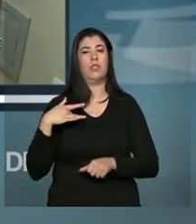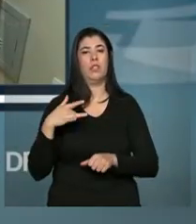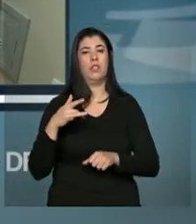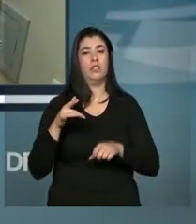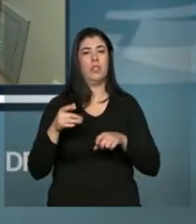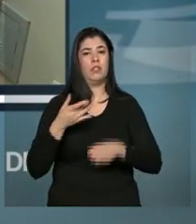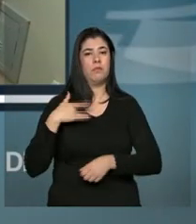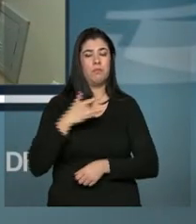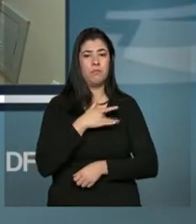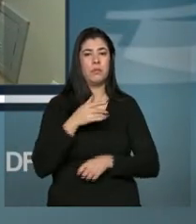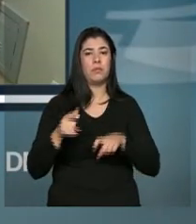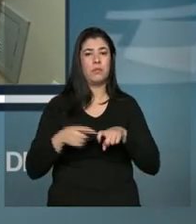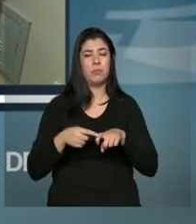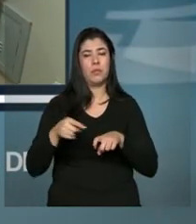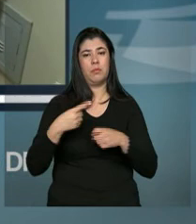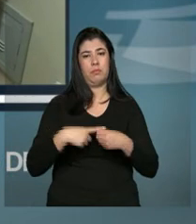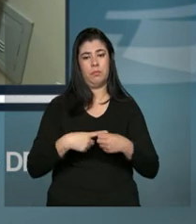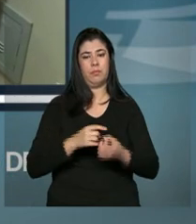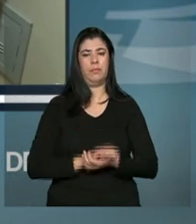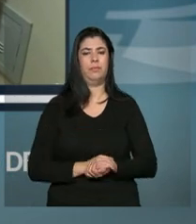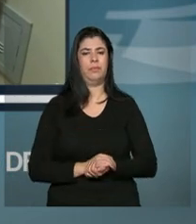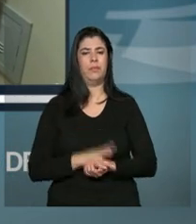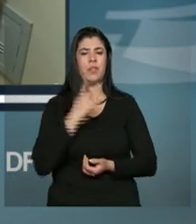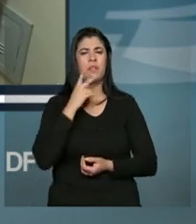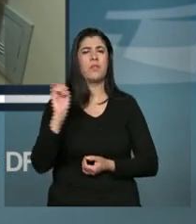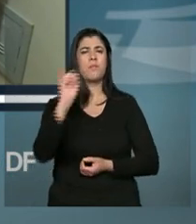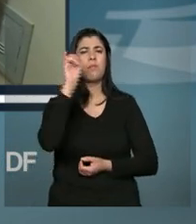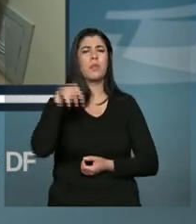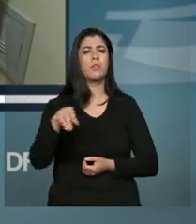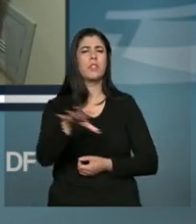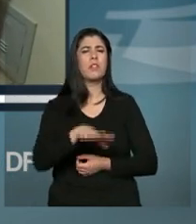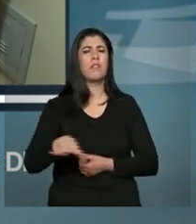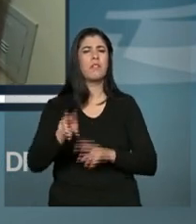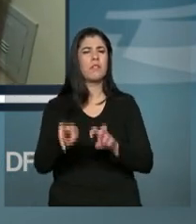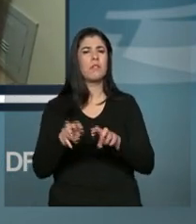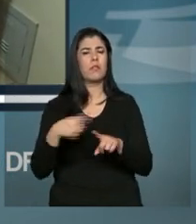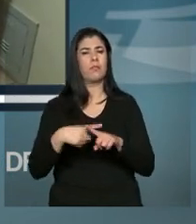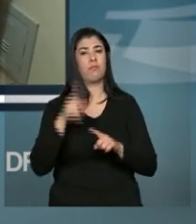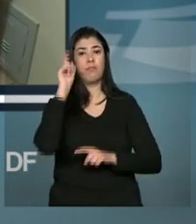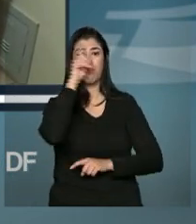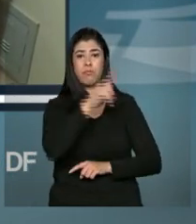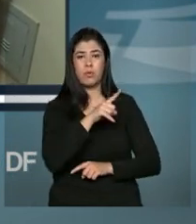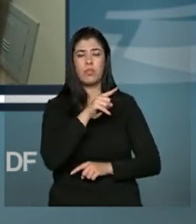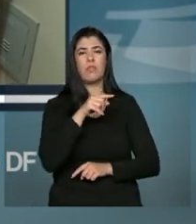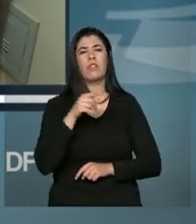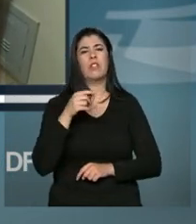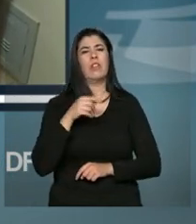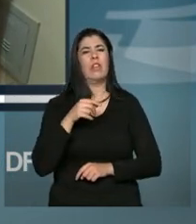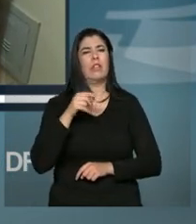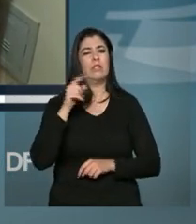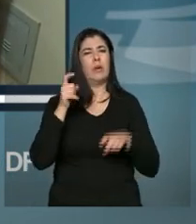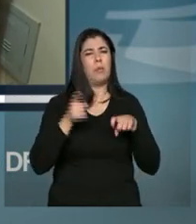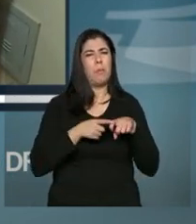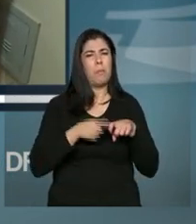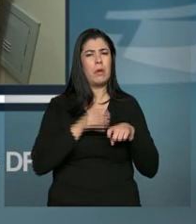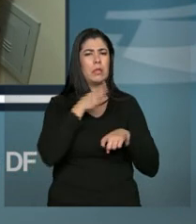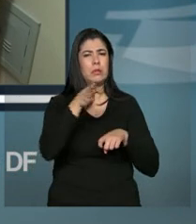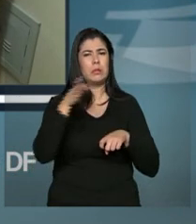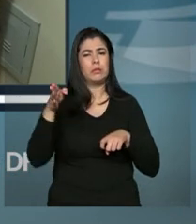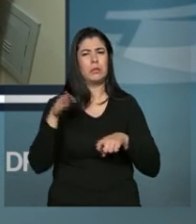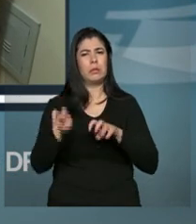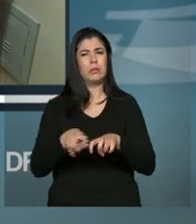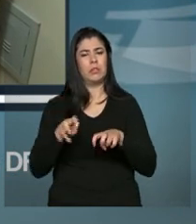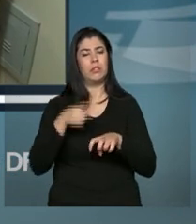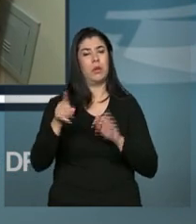É importante, principalmente pela área rural, porque é mais difícil para os médicos vir. Então, esse programa foi